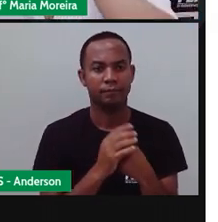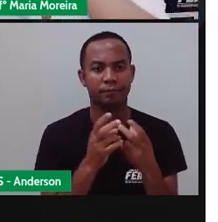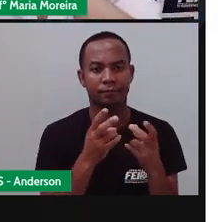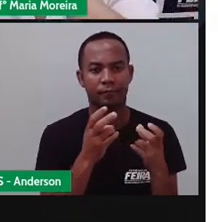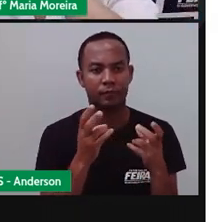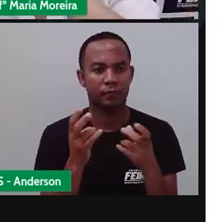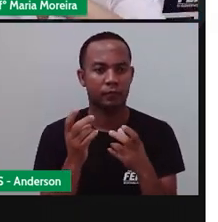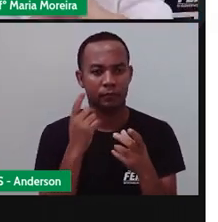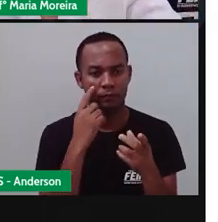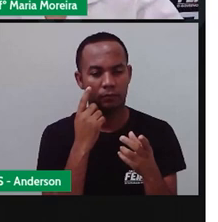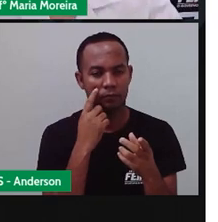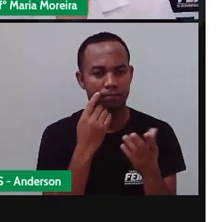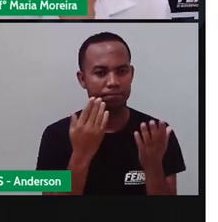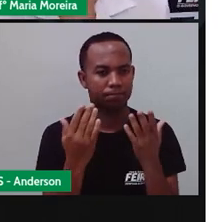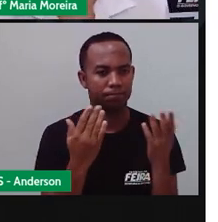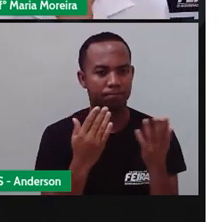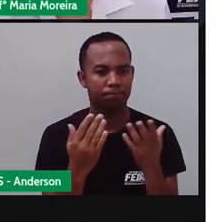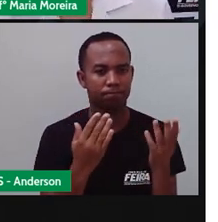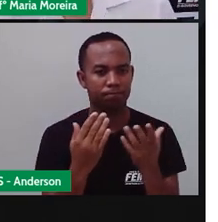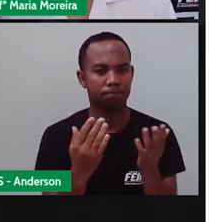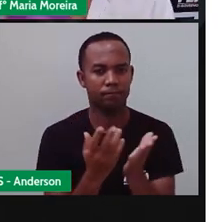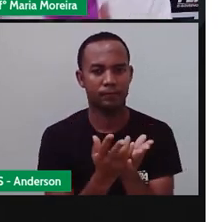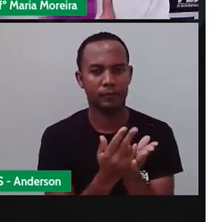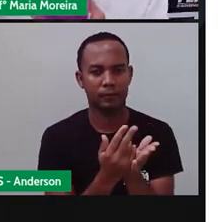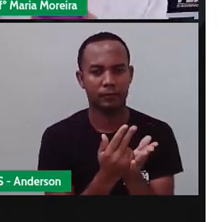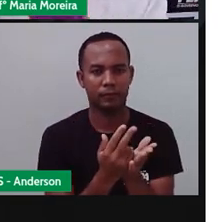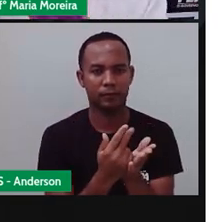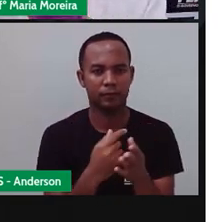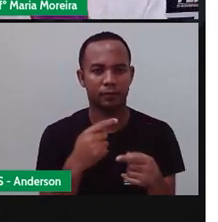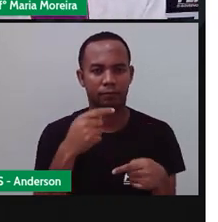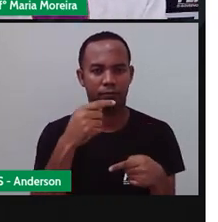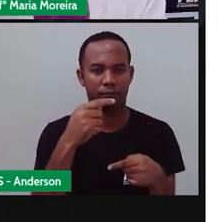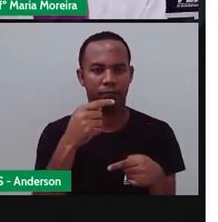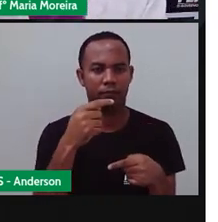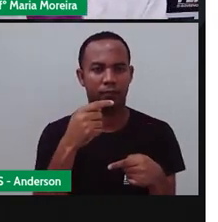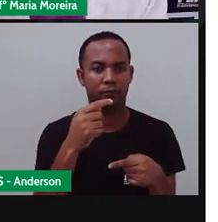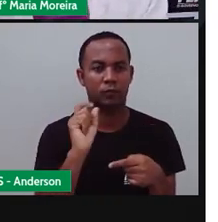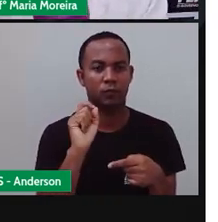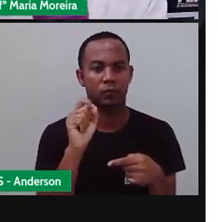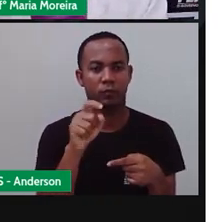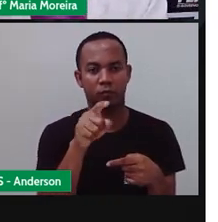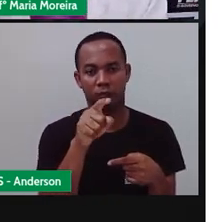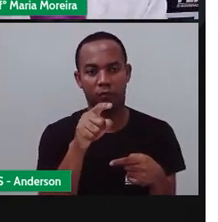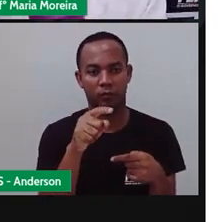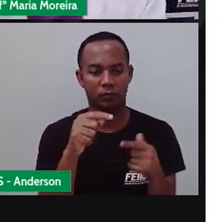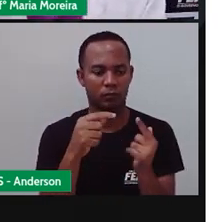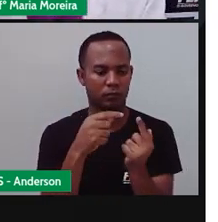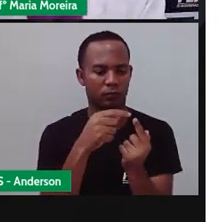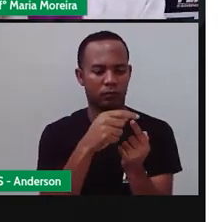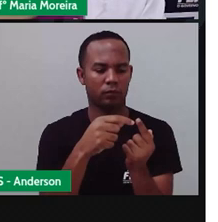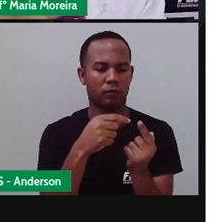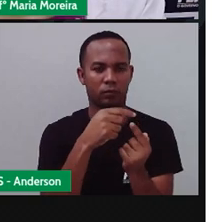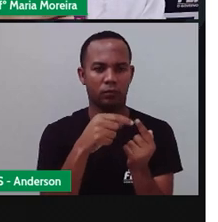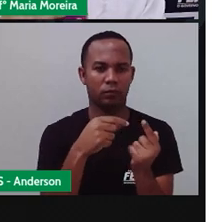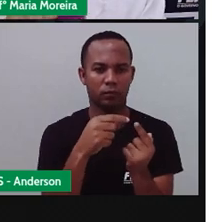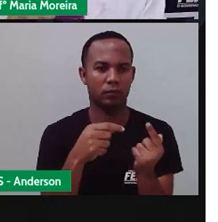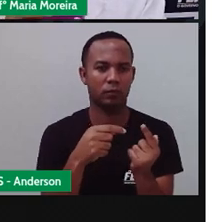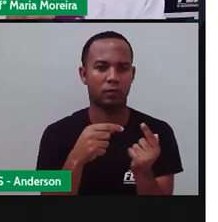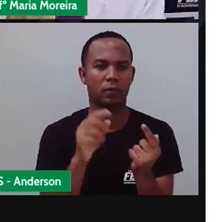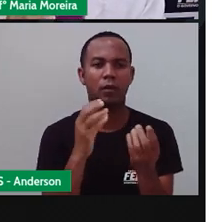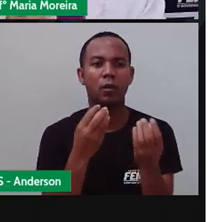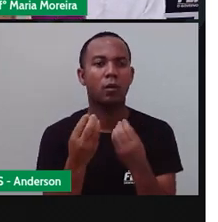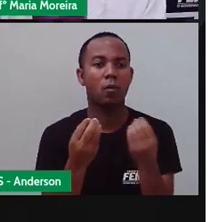Olha, fazer uma referência. Então, assim, se eu for desenhar essa garrafa, não é isso? Essa tampa aqui, ela não pode ser maior